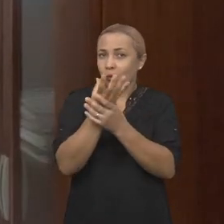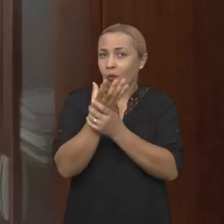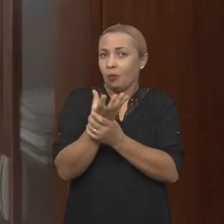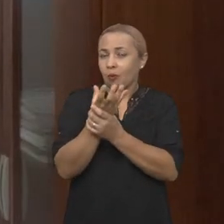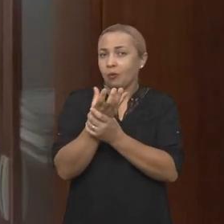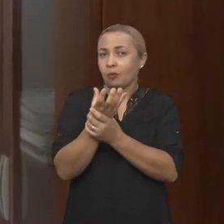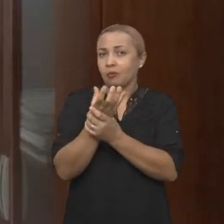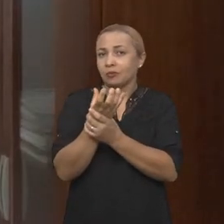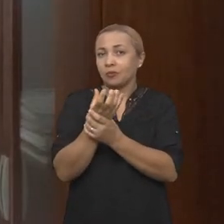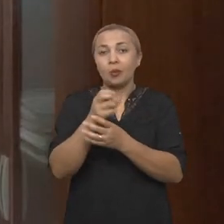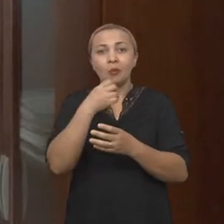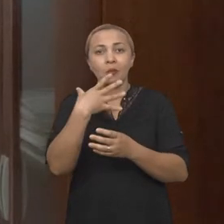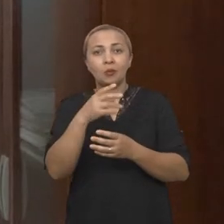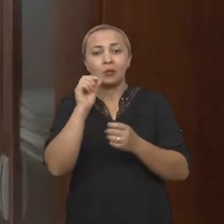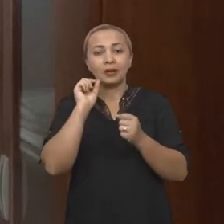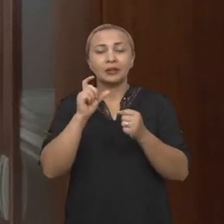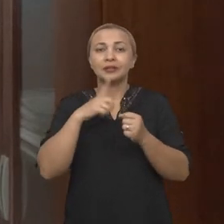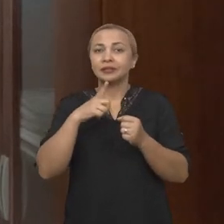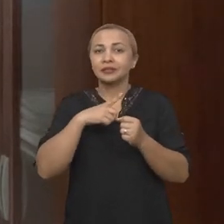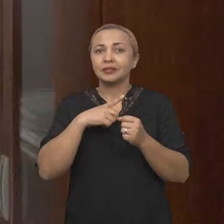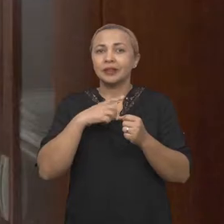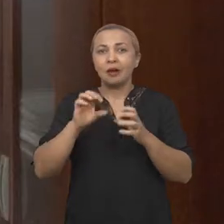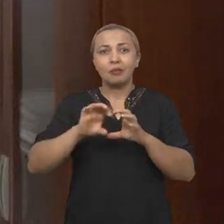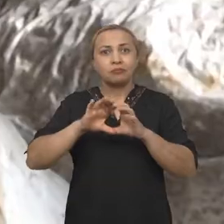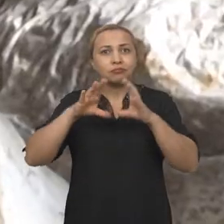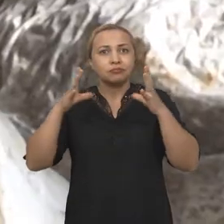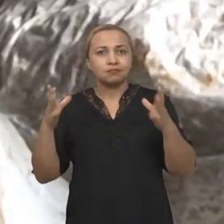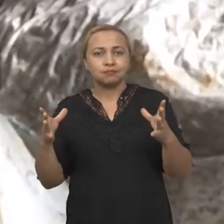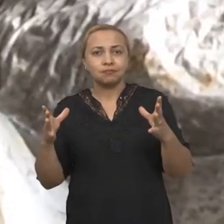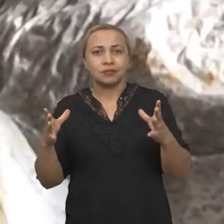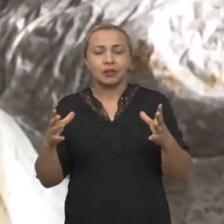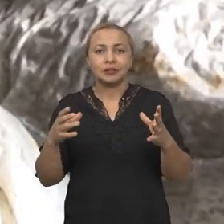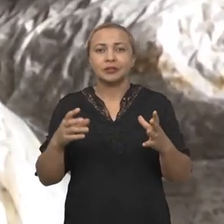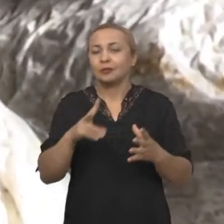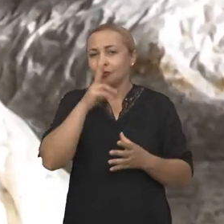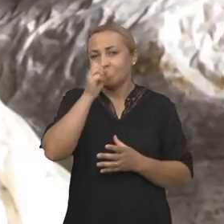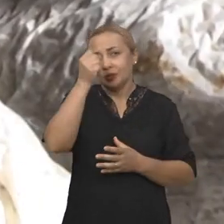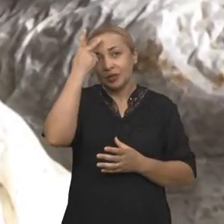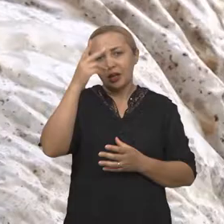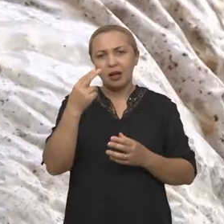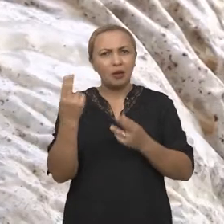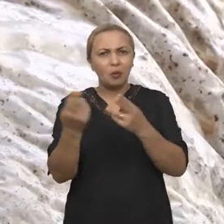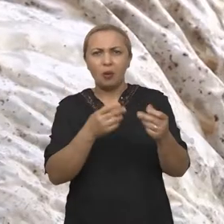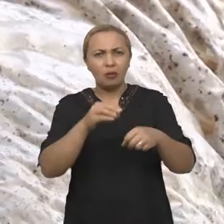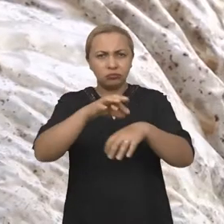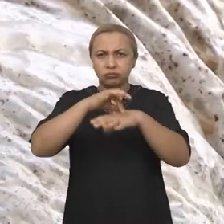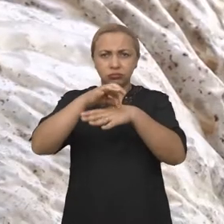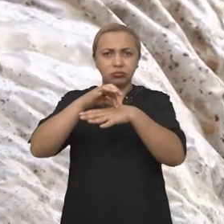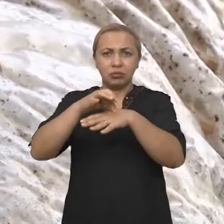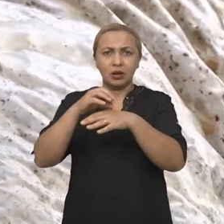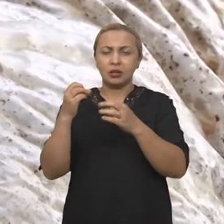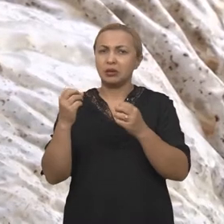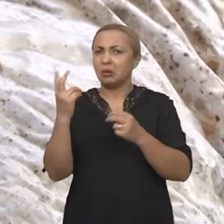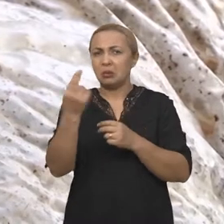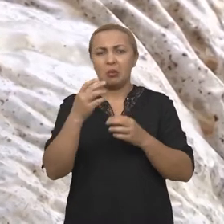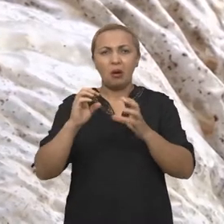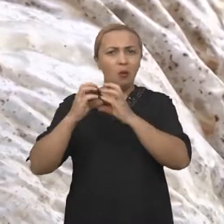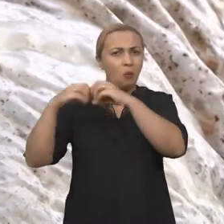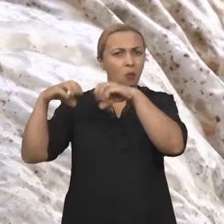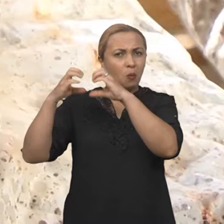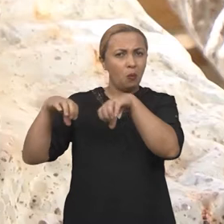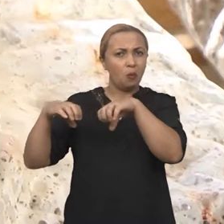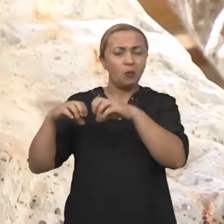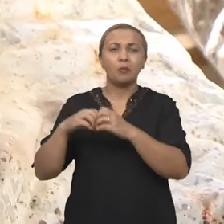cogumelo, ele tem um grande potencial de ser proteico, né? Assim como a carne, como o ovo, o que a gente não